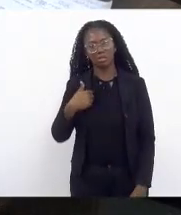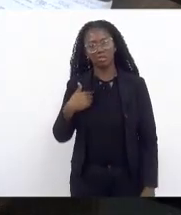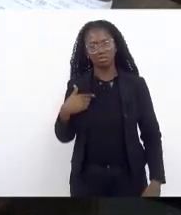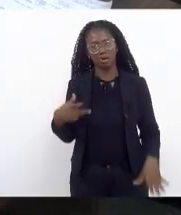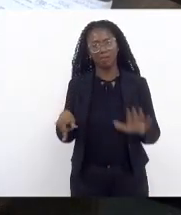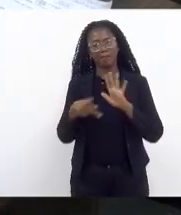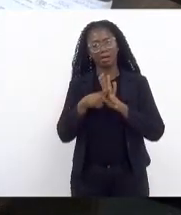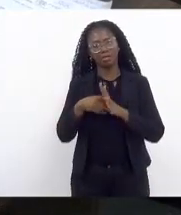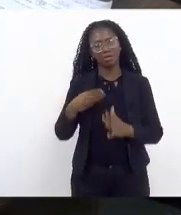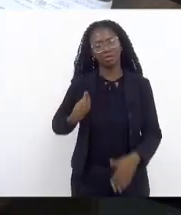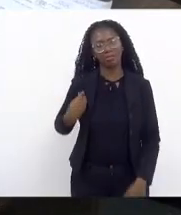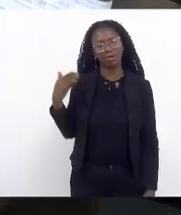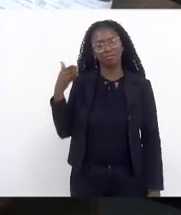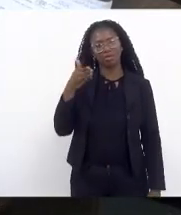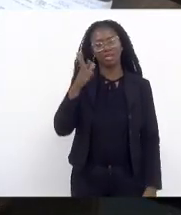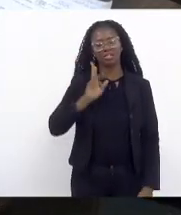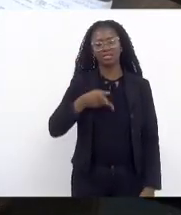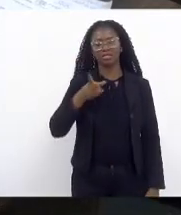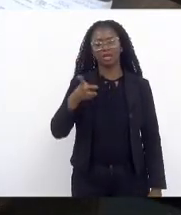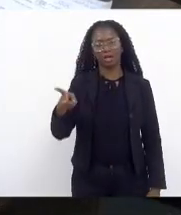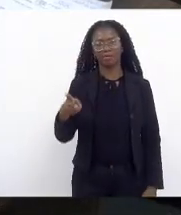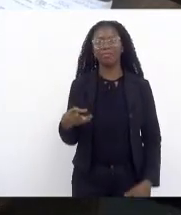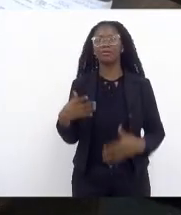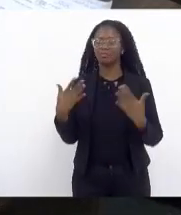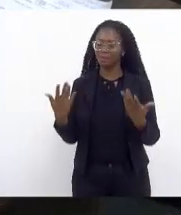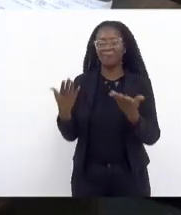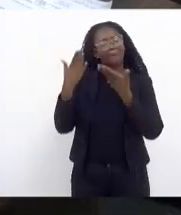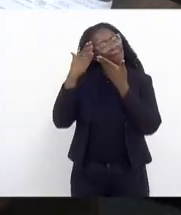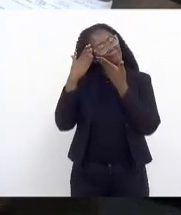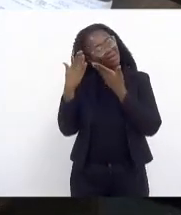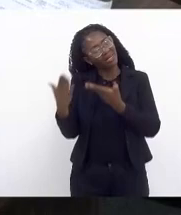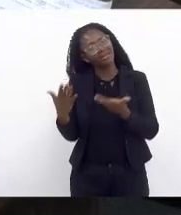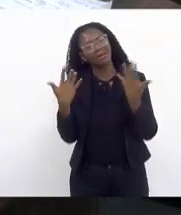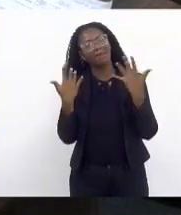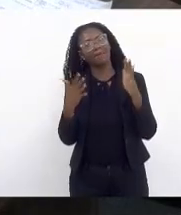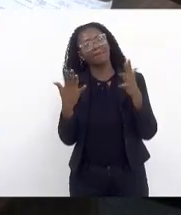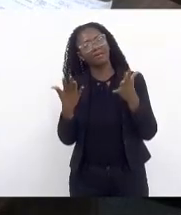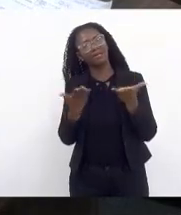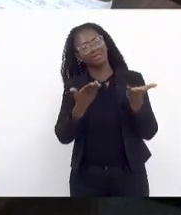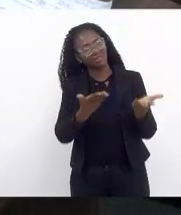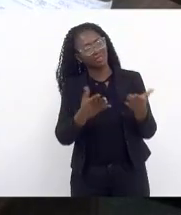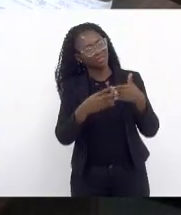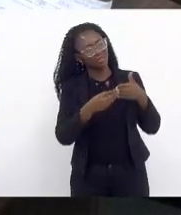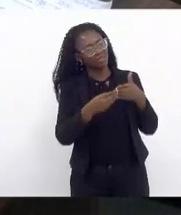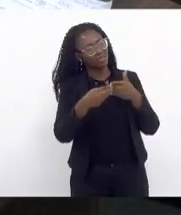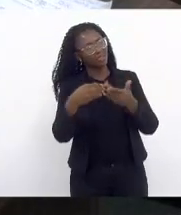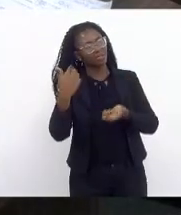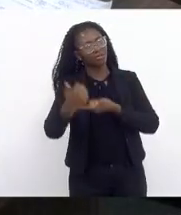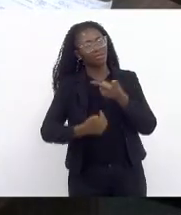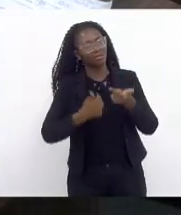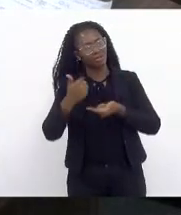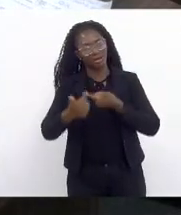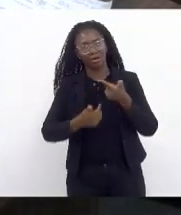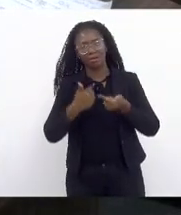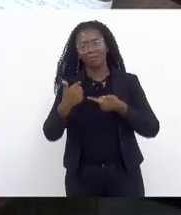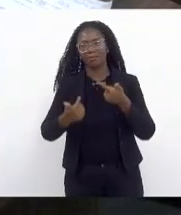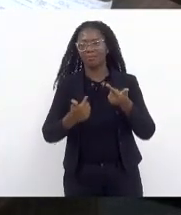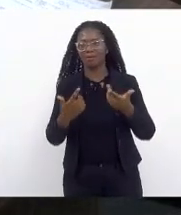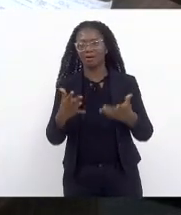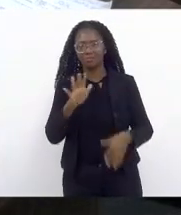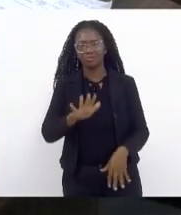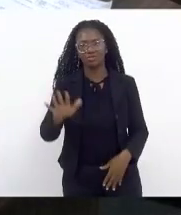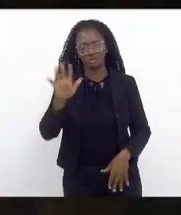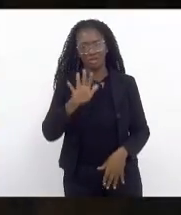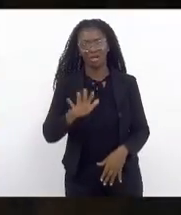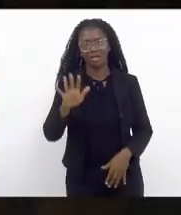em todos os momentos dessa casa então muito obrigada e parabéns pela condução de todos os seus trabalhos de forma geral